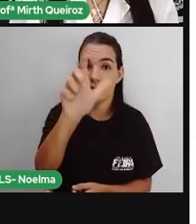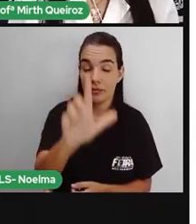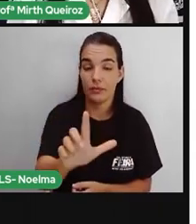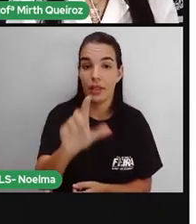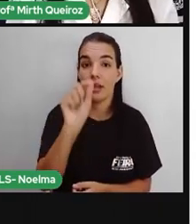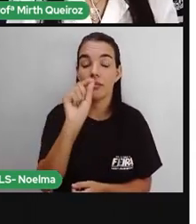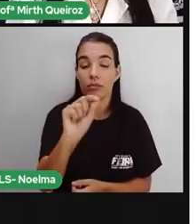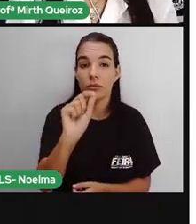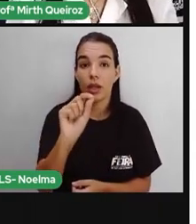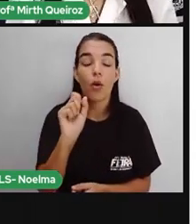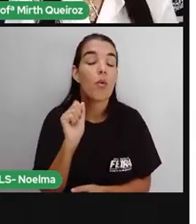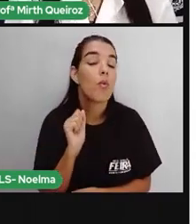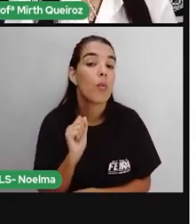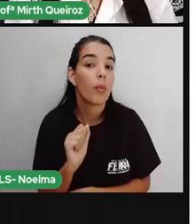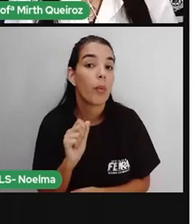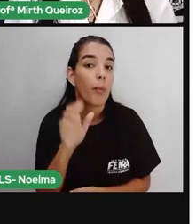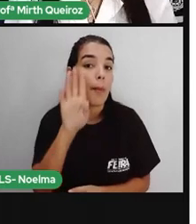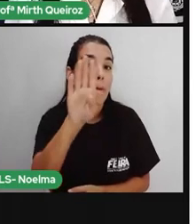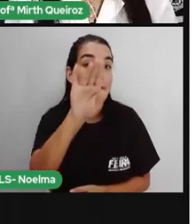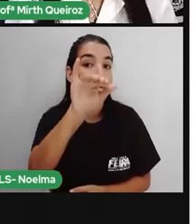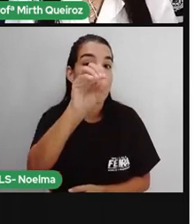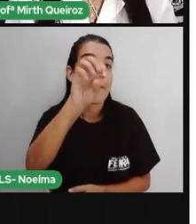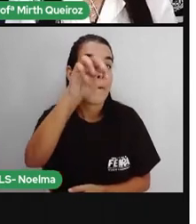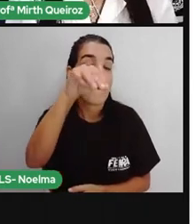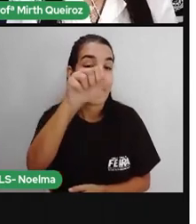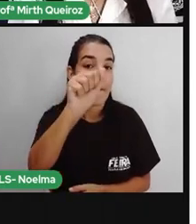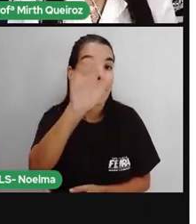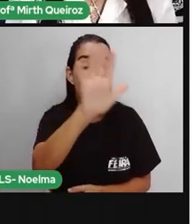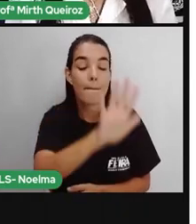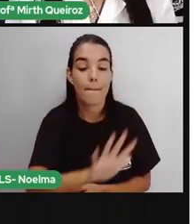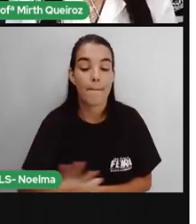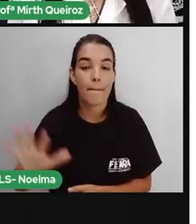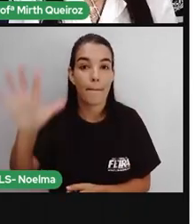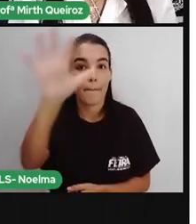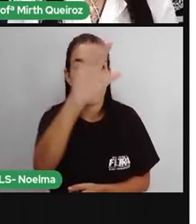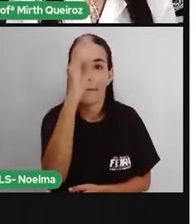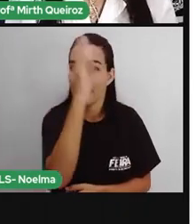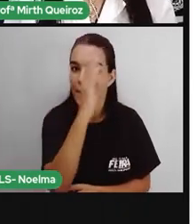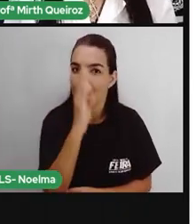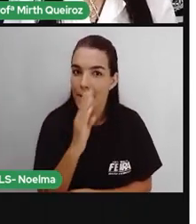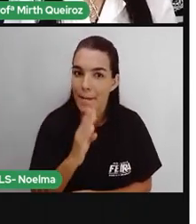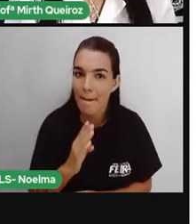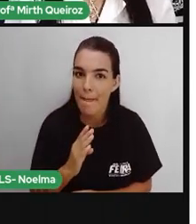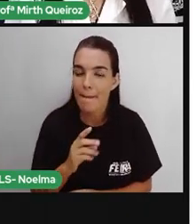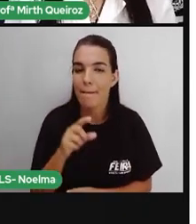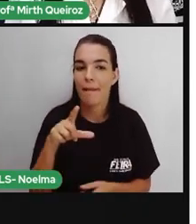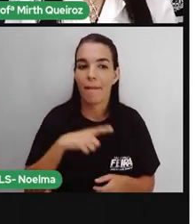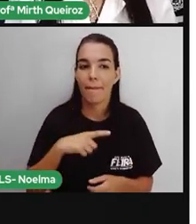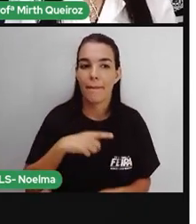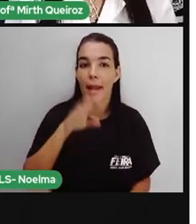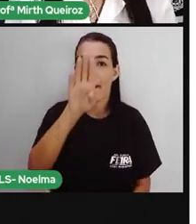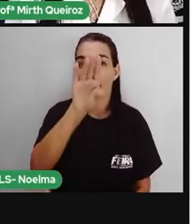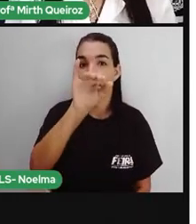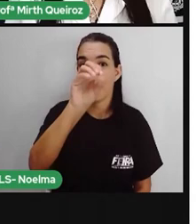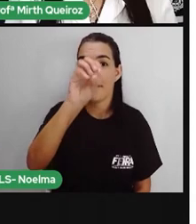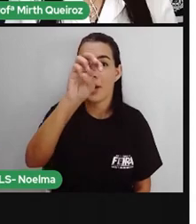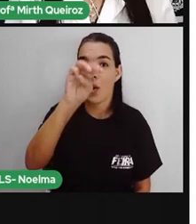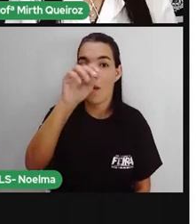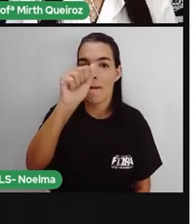brasileiros, né? É um dos biomas mais